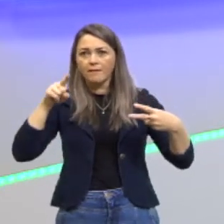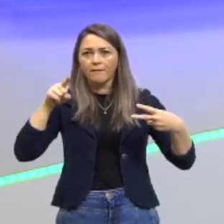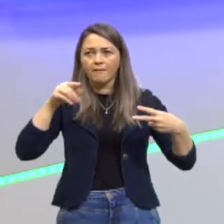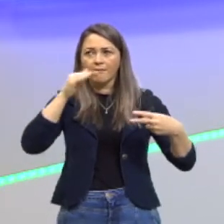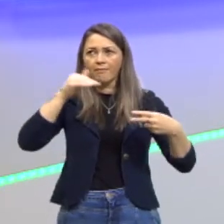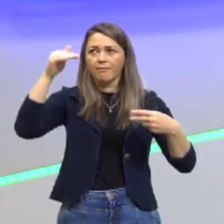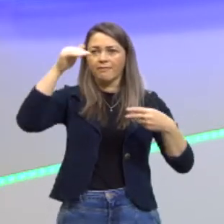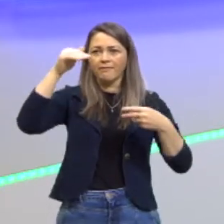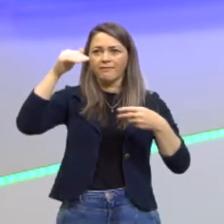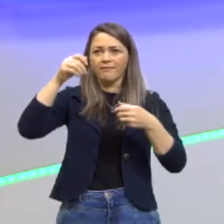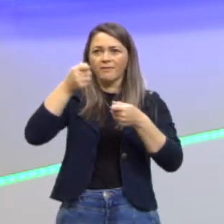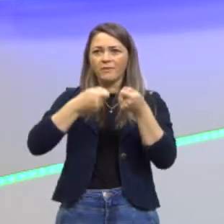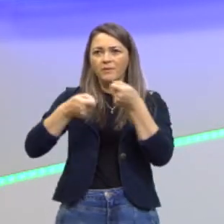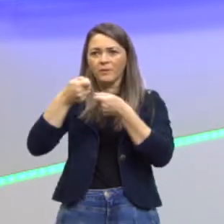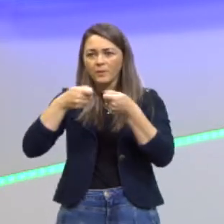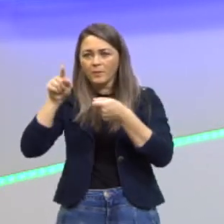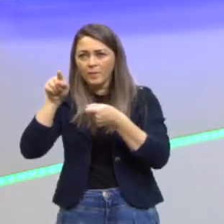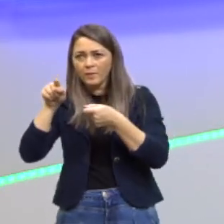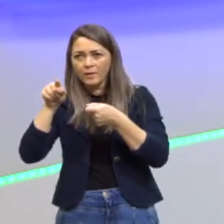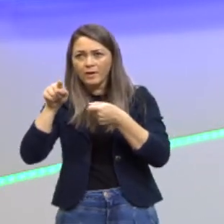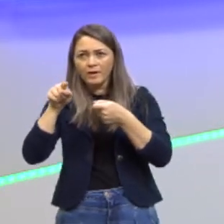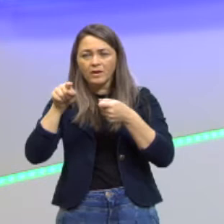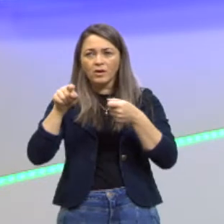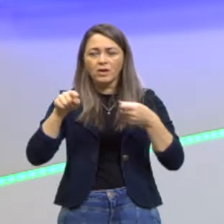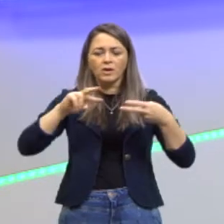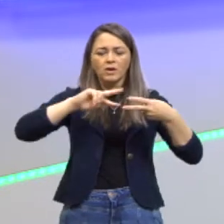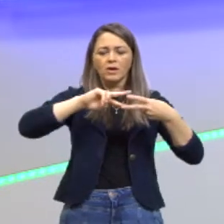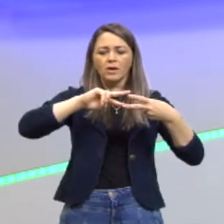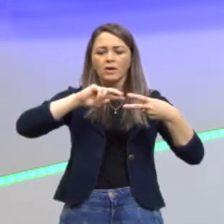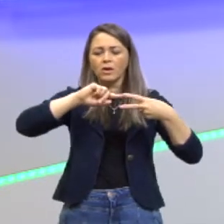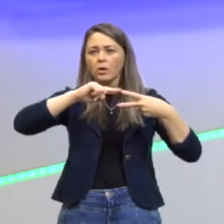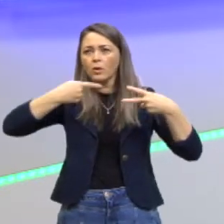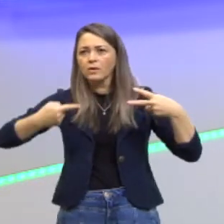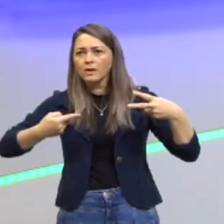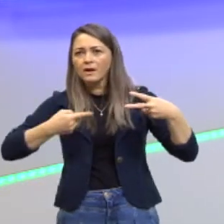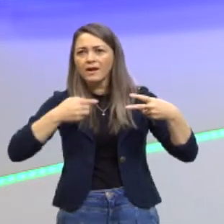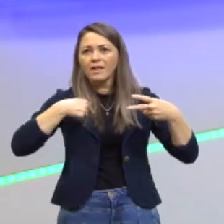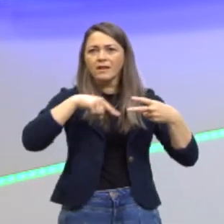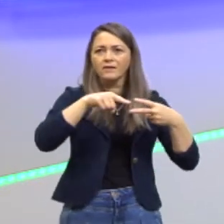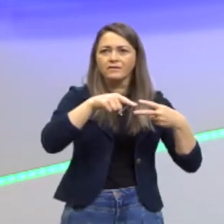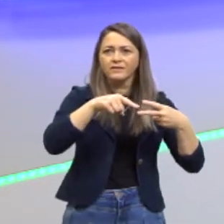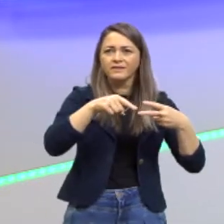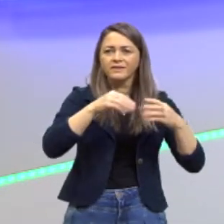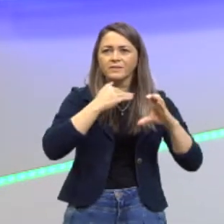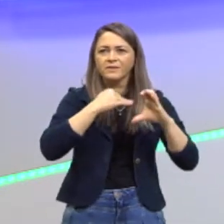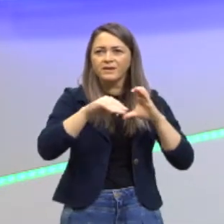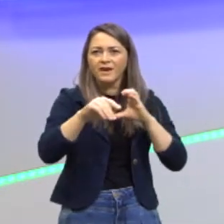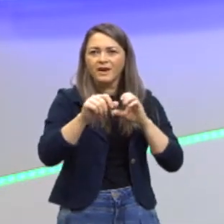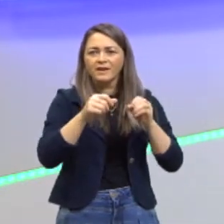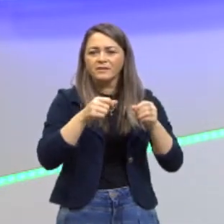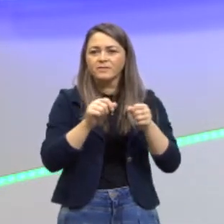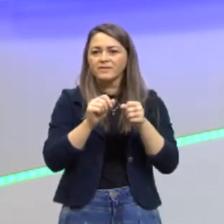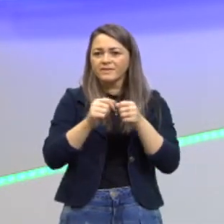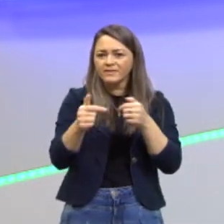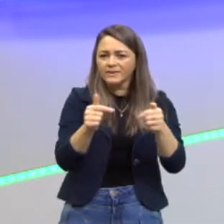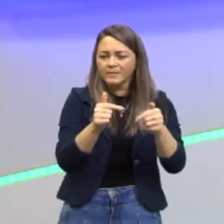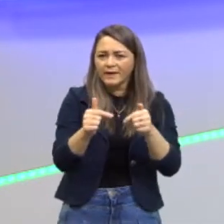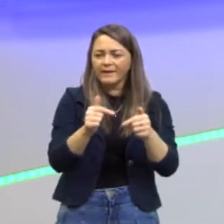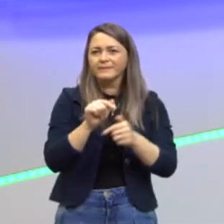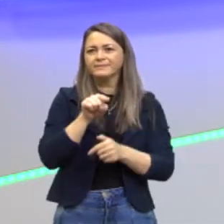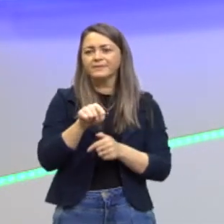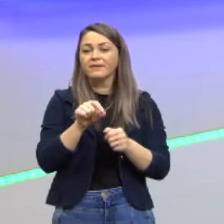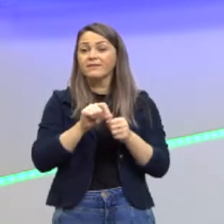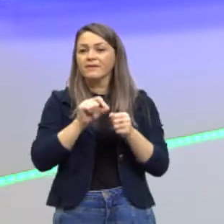e o RNA levando as mensagens lá para o operador, para ele fabricar, então, as nossas proteínas, tá?